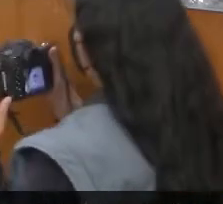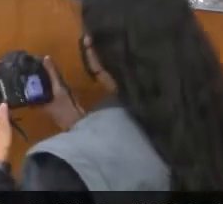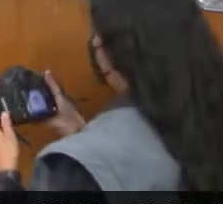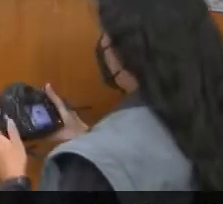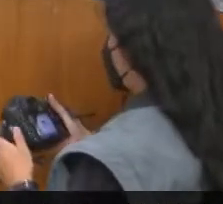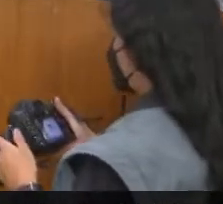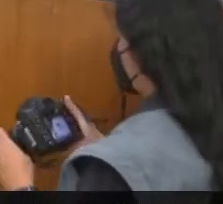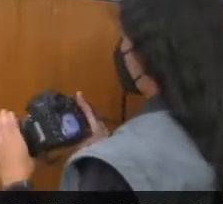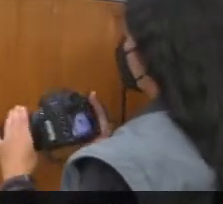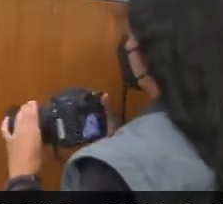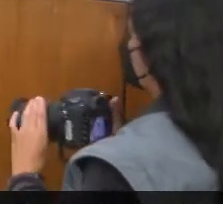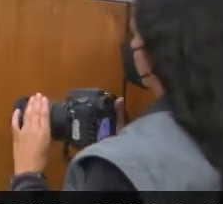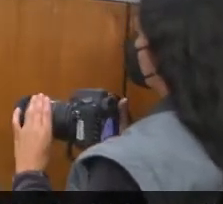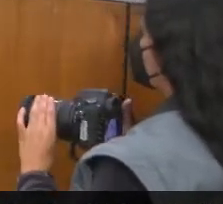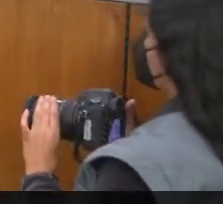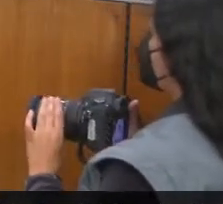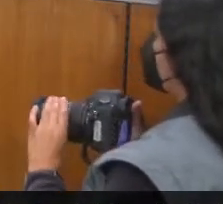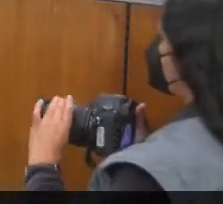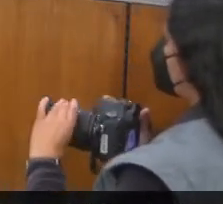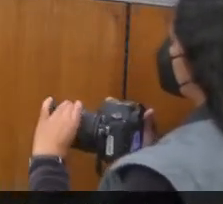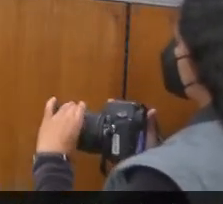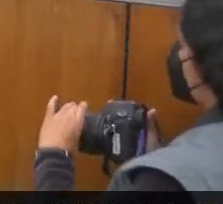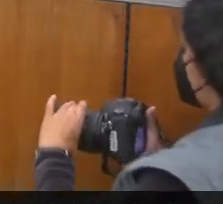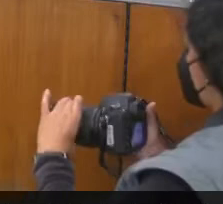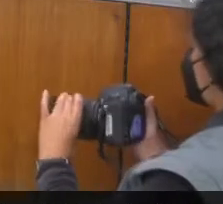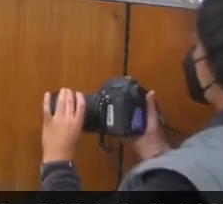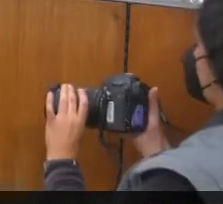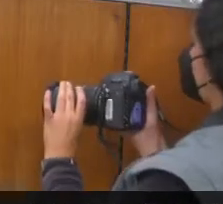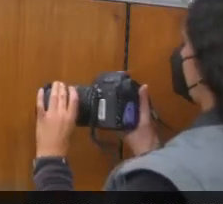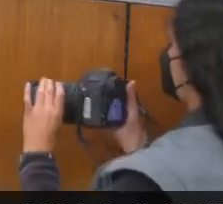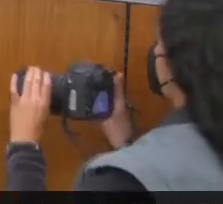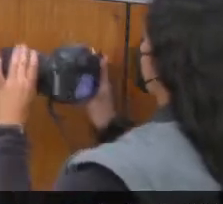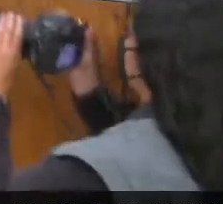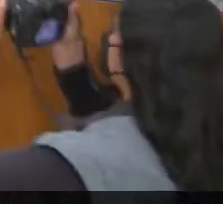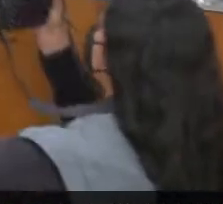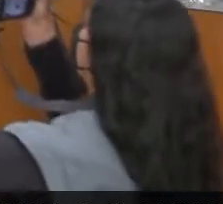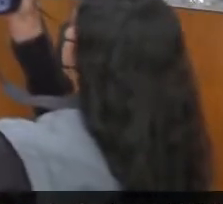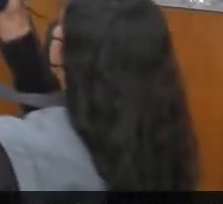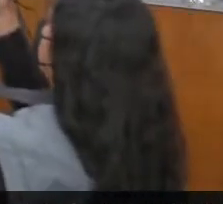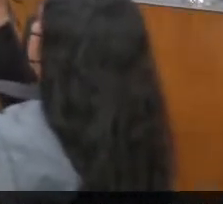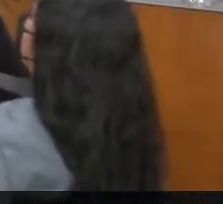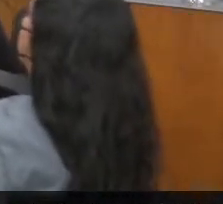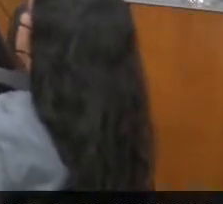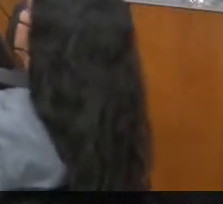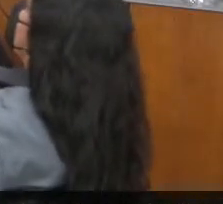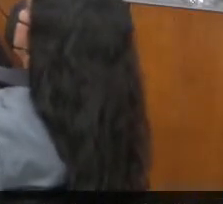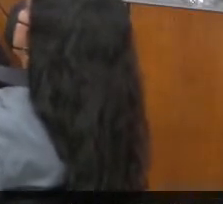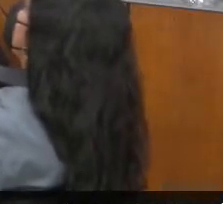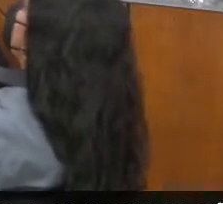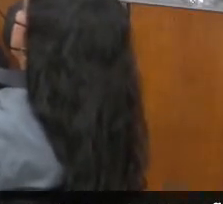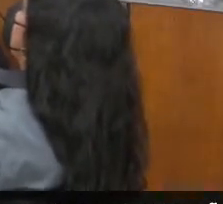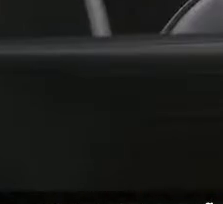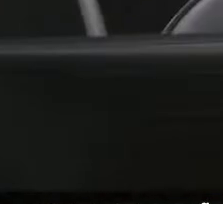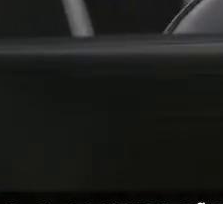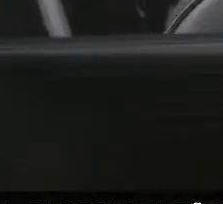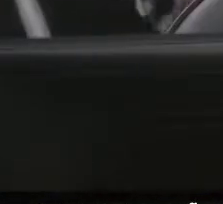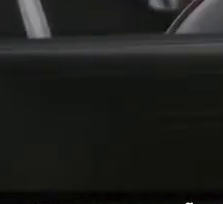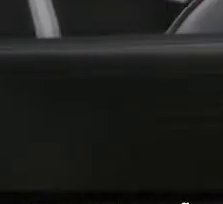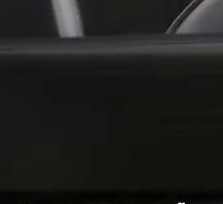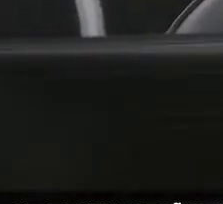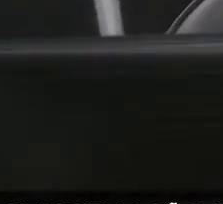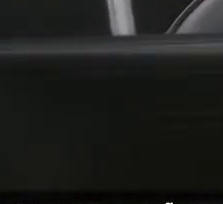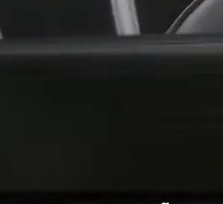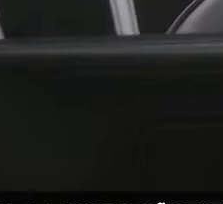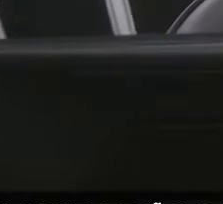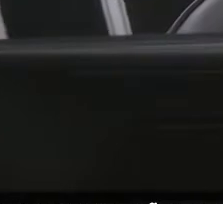formatar aqui a nossa escuta. Então, eu queria muito agradecer a todas. Nós sabemos que